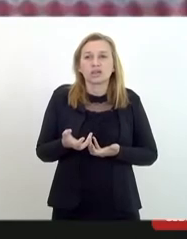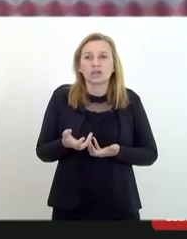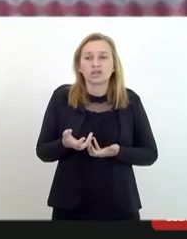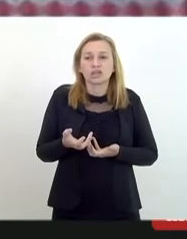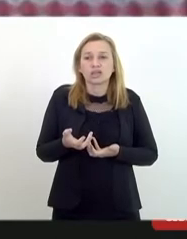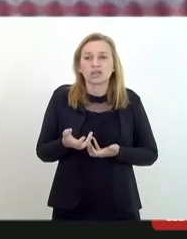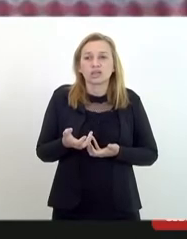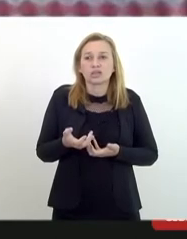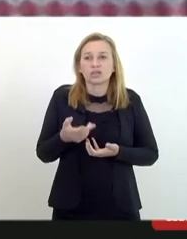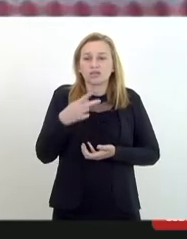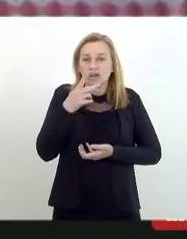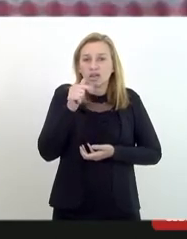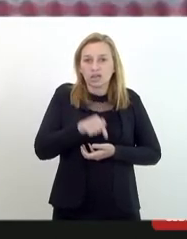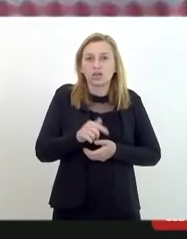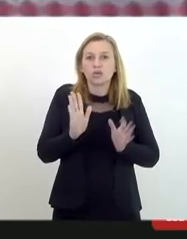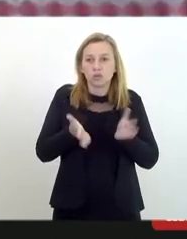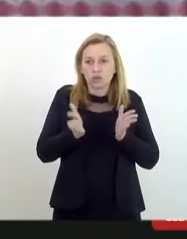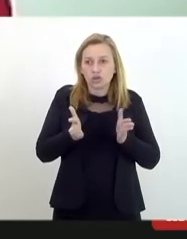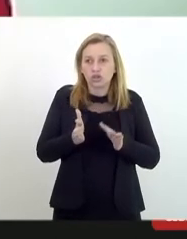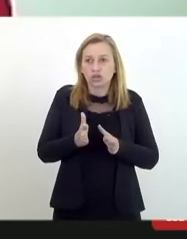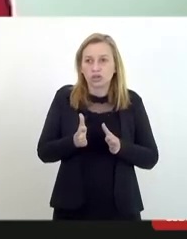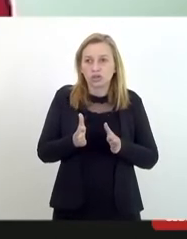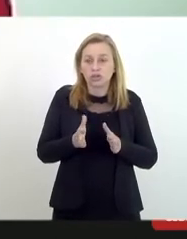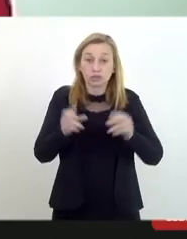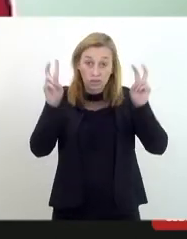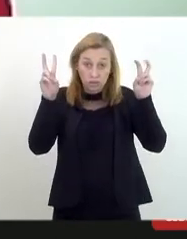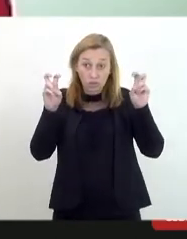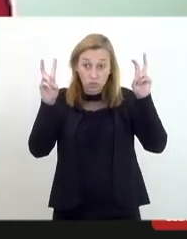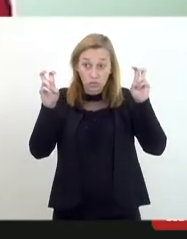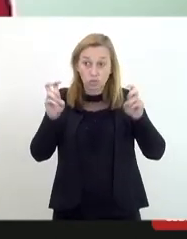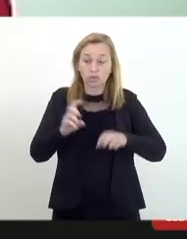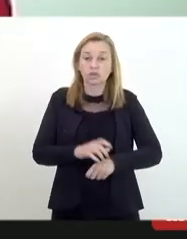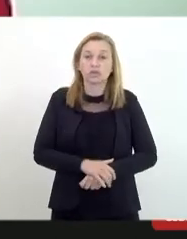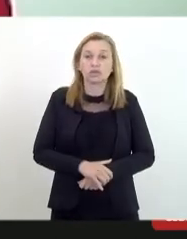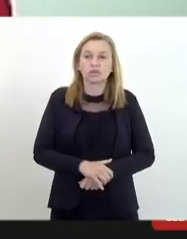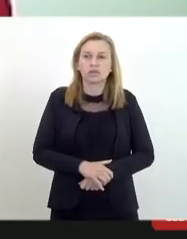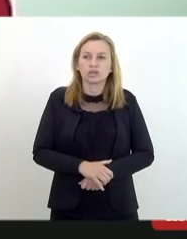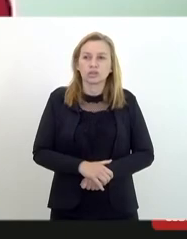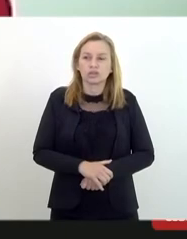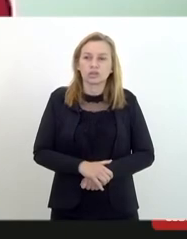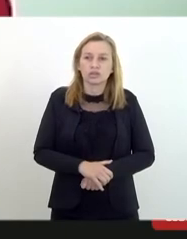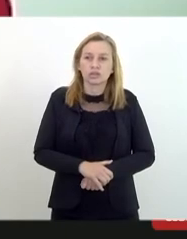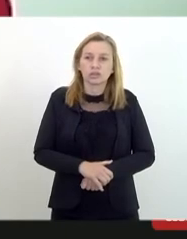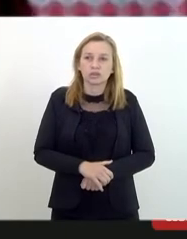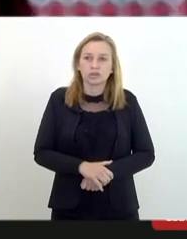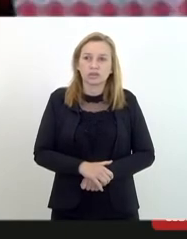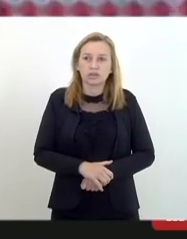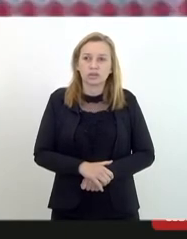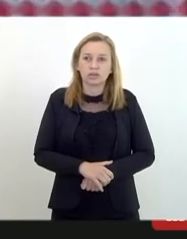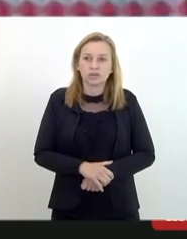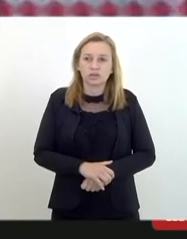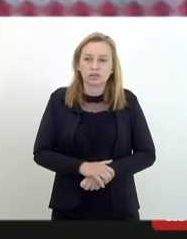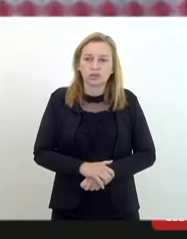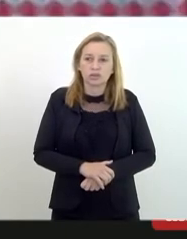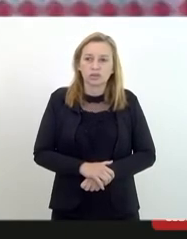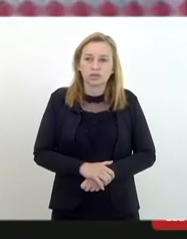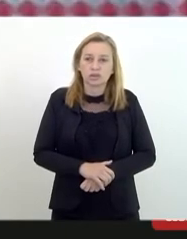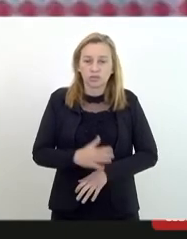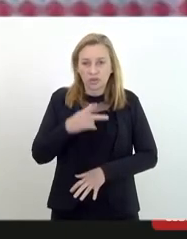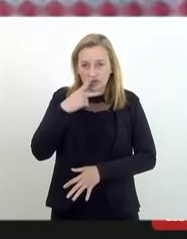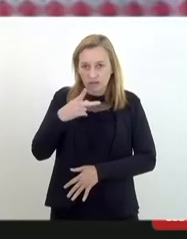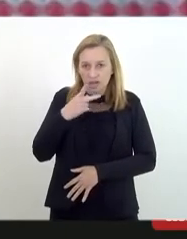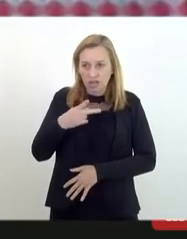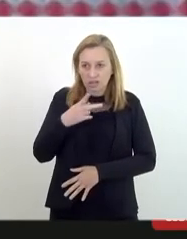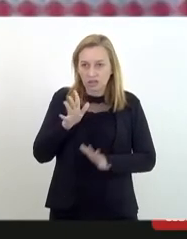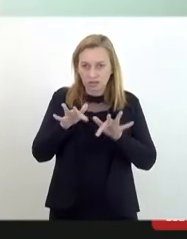me deter aqui hoje nessa questão de esforços já finalizando a minha fala deputada